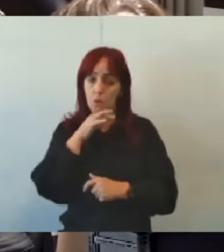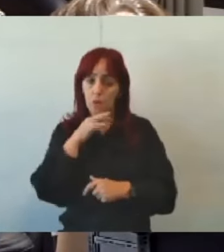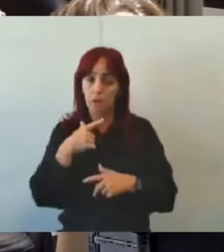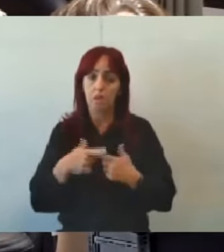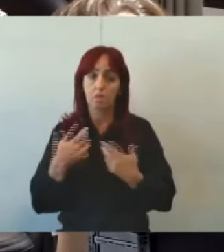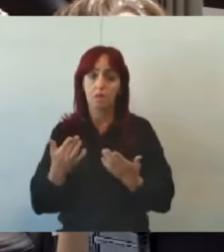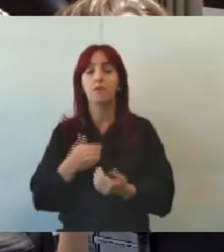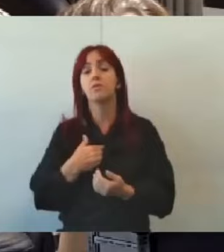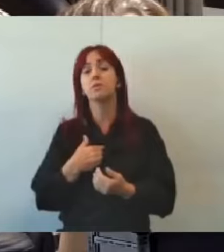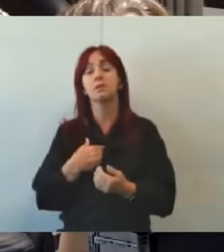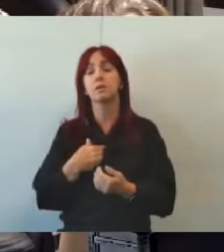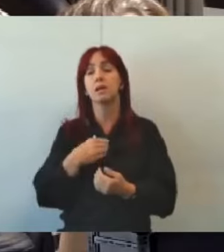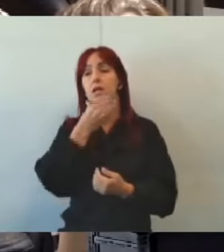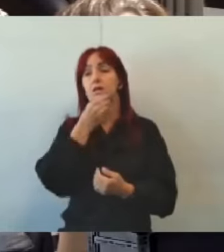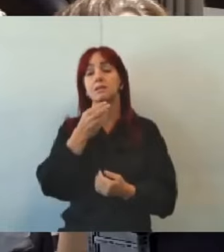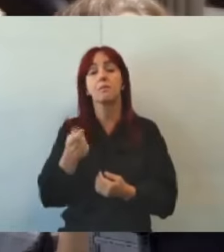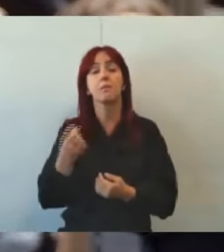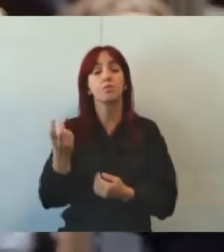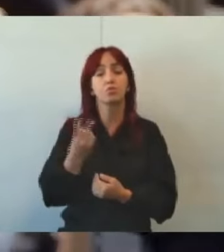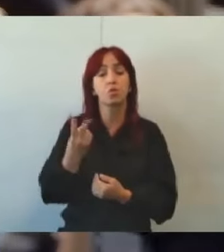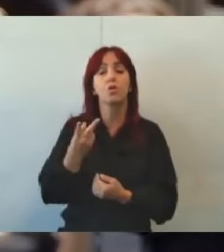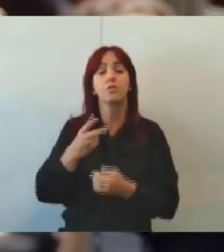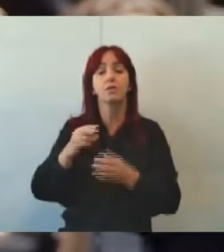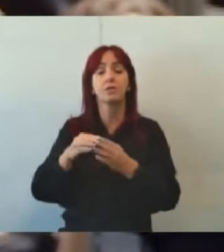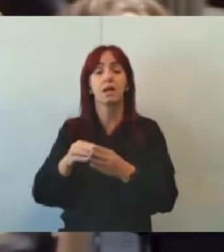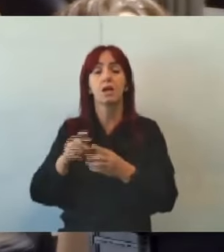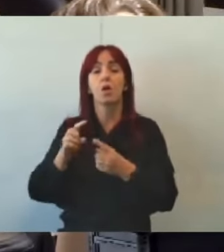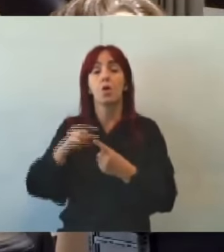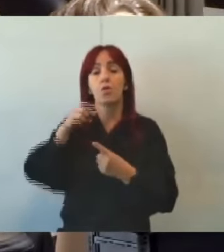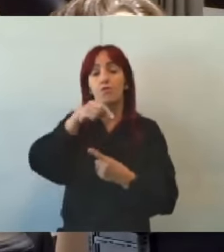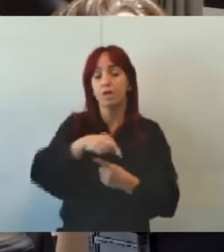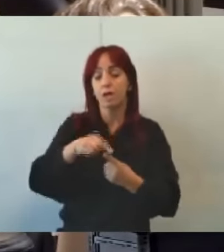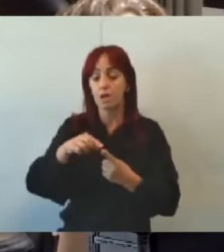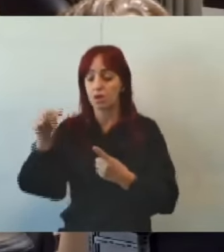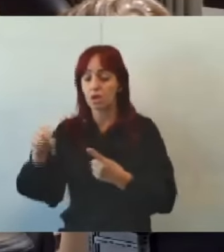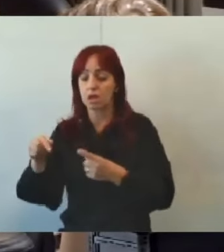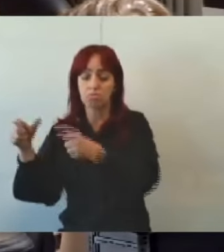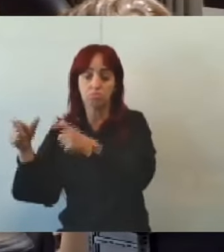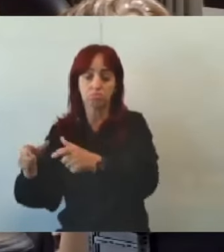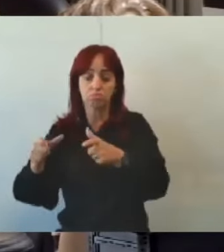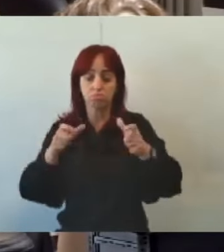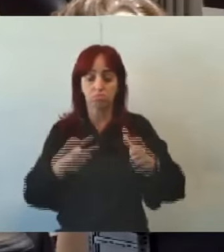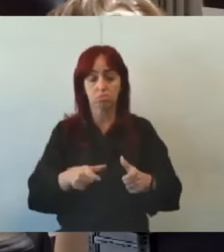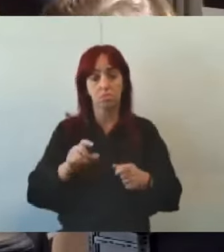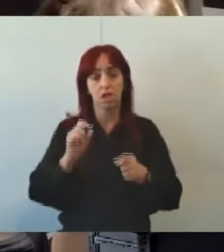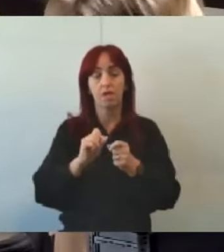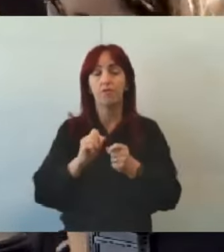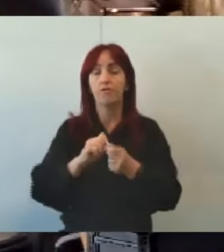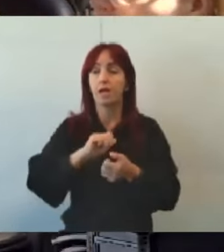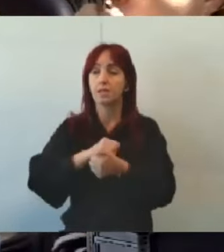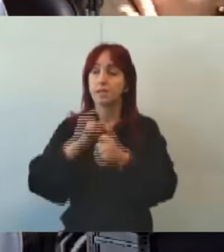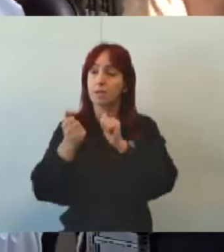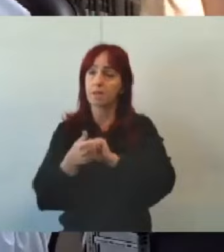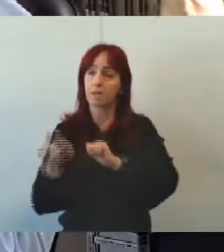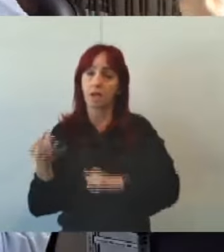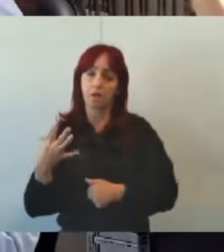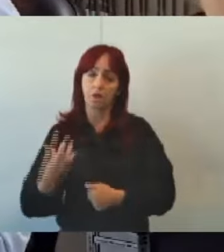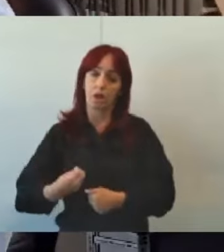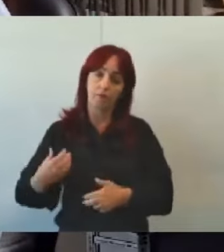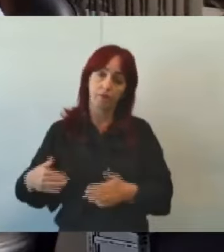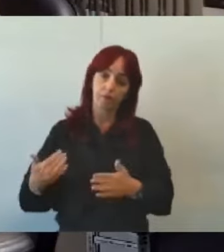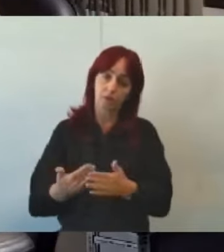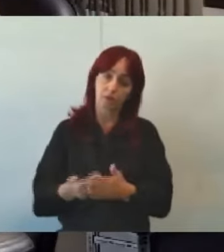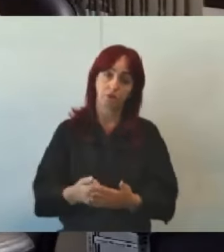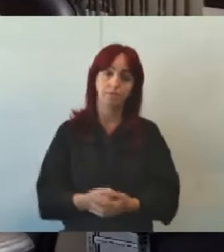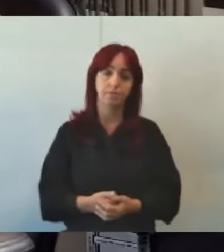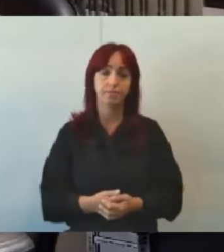separando os irmãos, você traz mais dificuldade daquela criança adaptar aquela outra nova vida, nova rotina. Pode